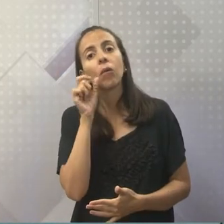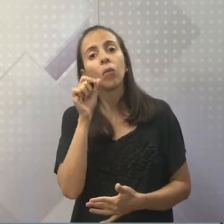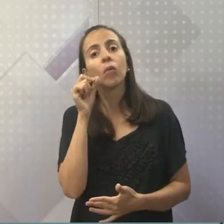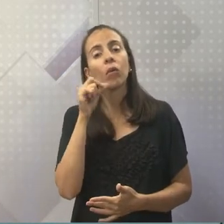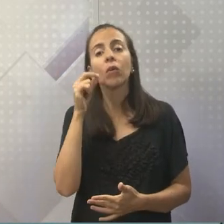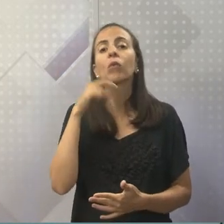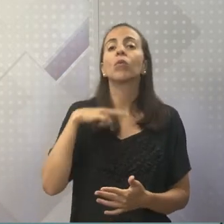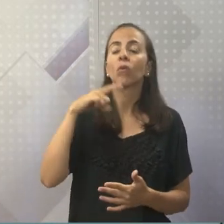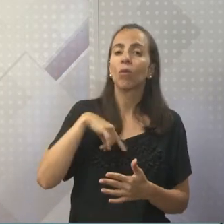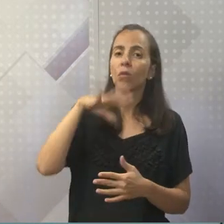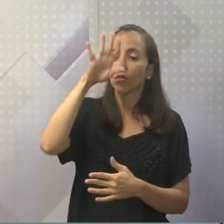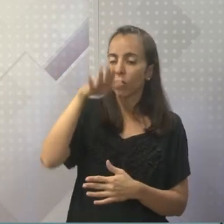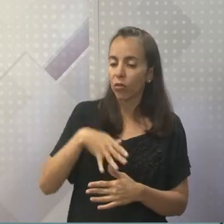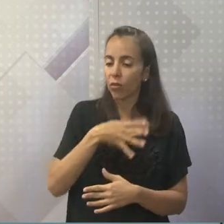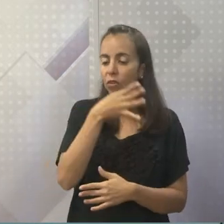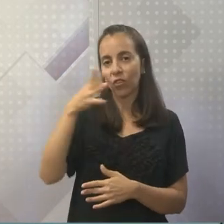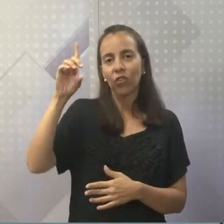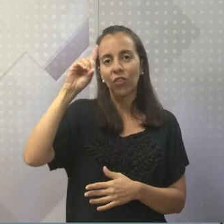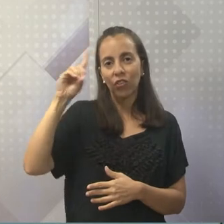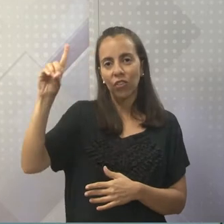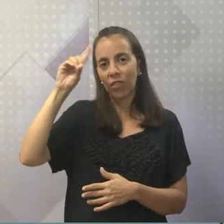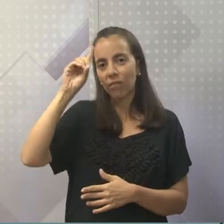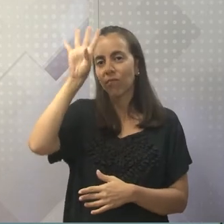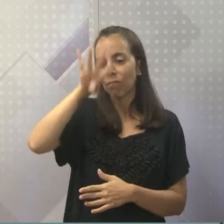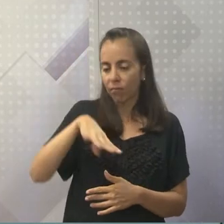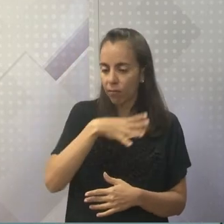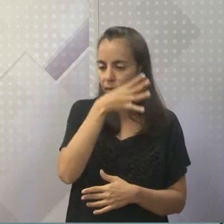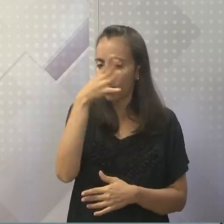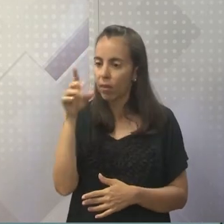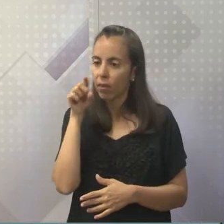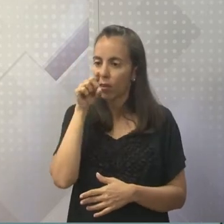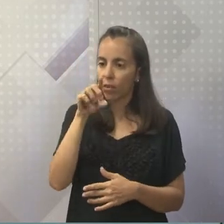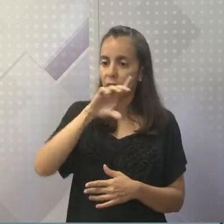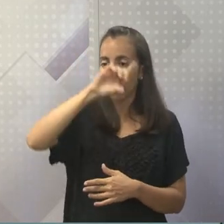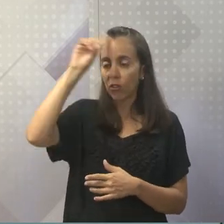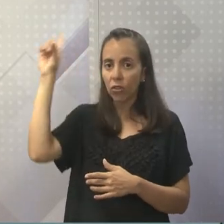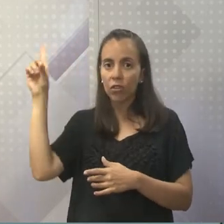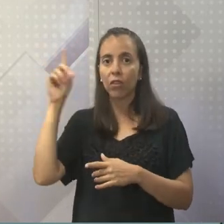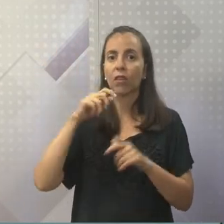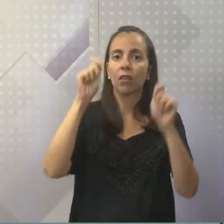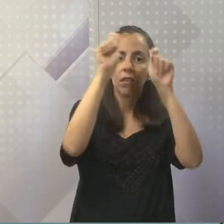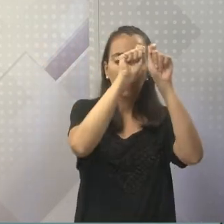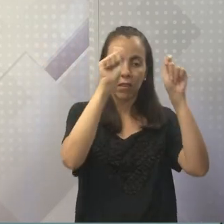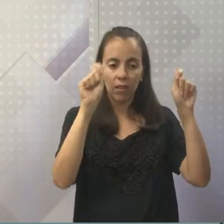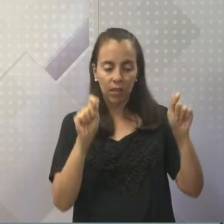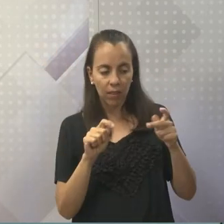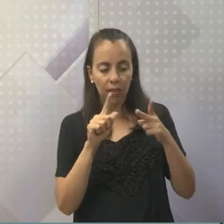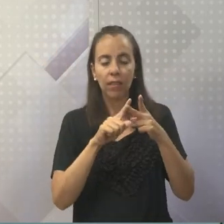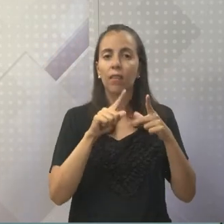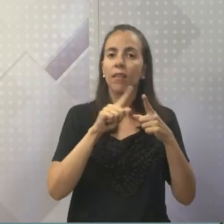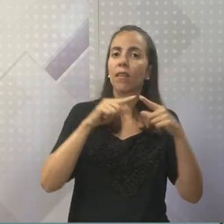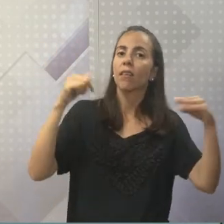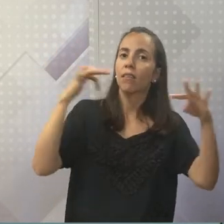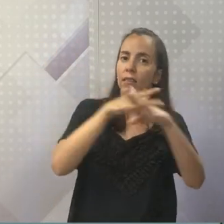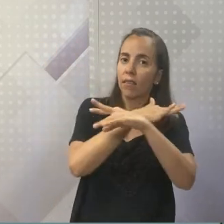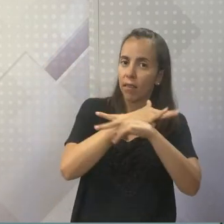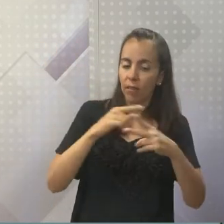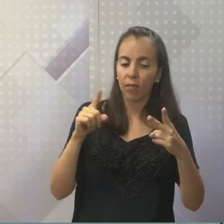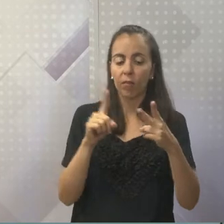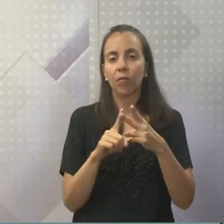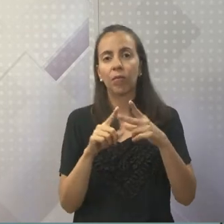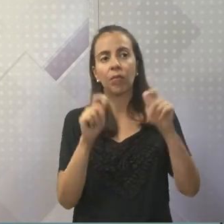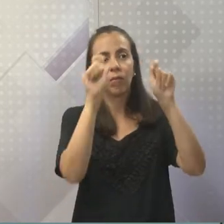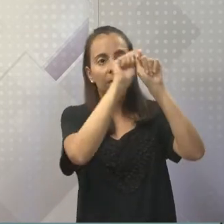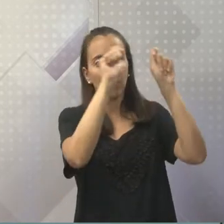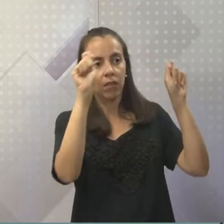nosso calendário. Nosso calendário, a gente vê dia da padroeira, dia da padroeira da cidade, nós vemos